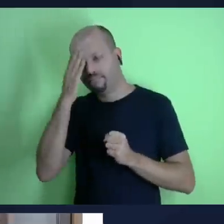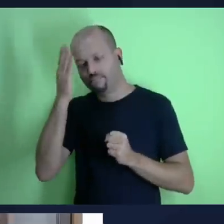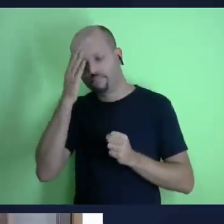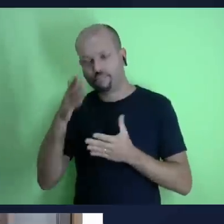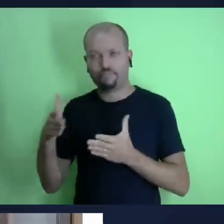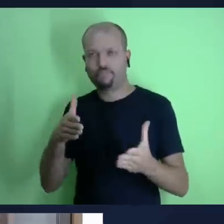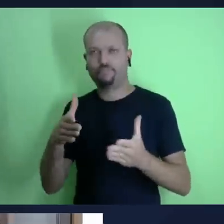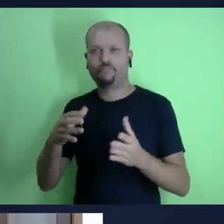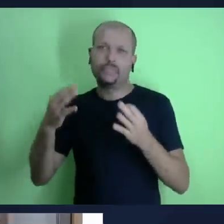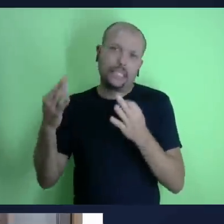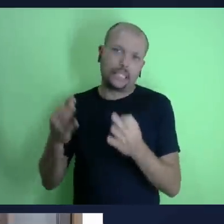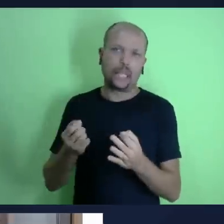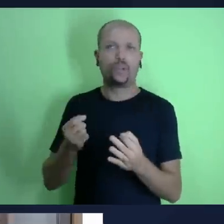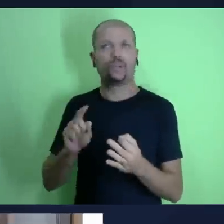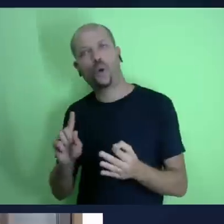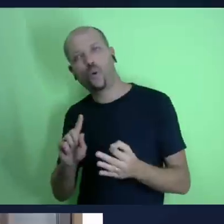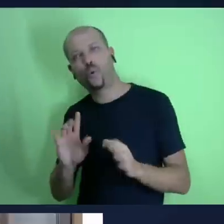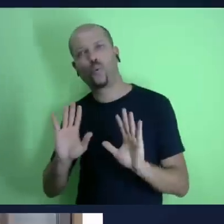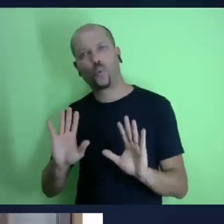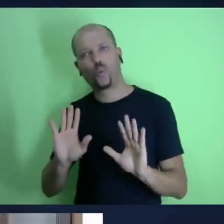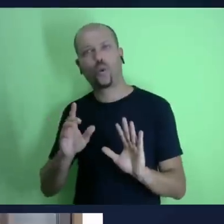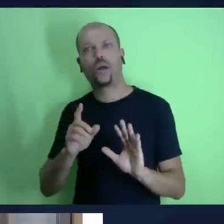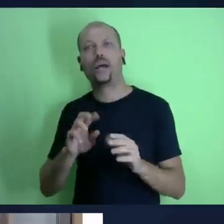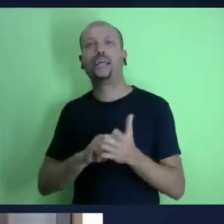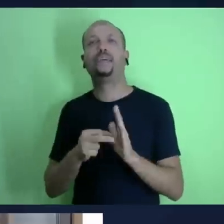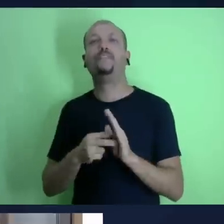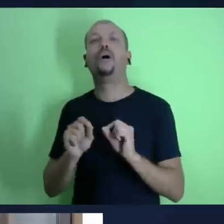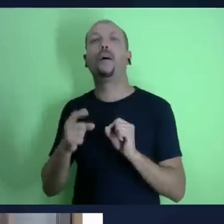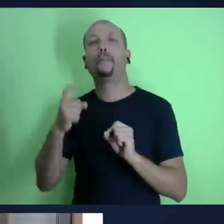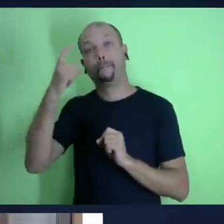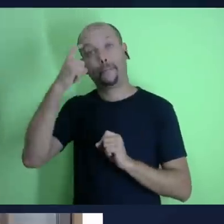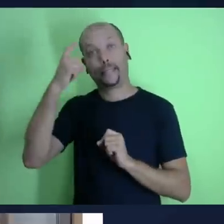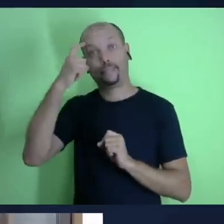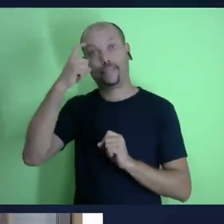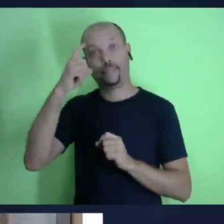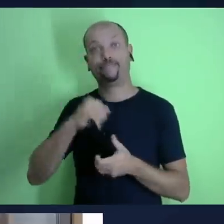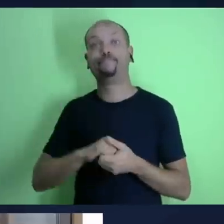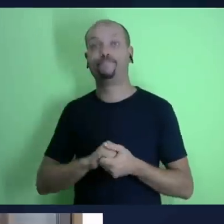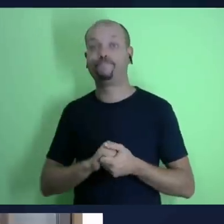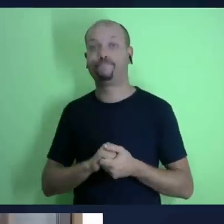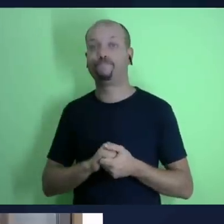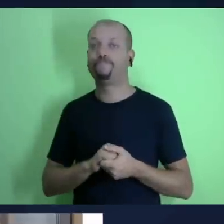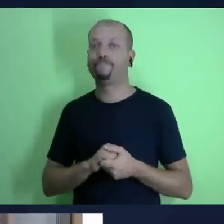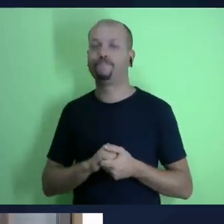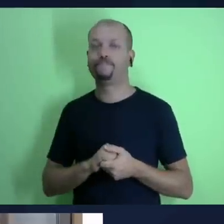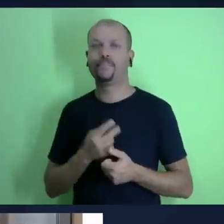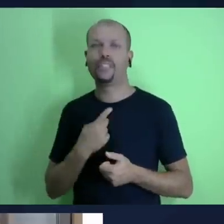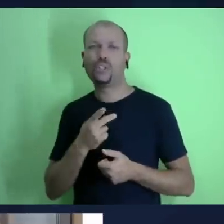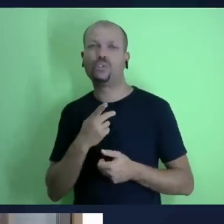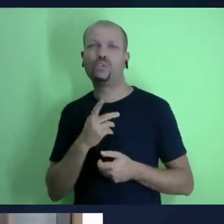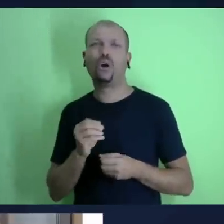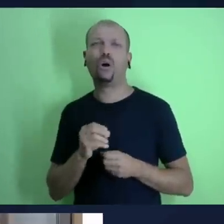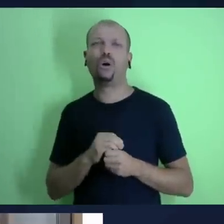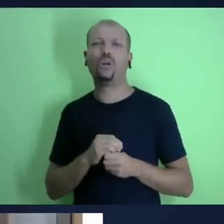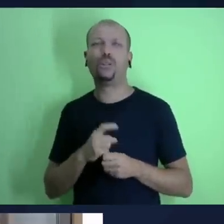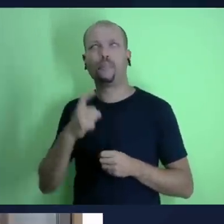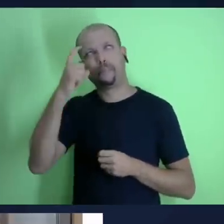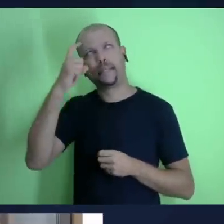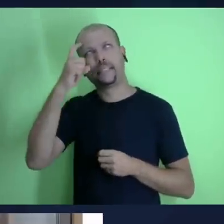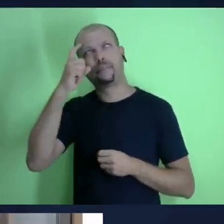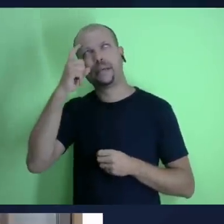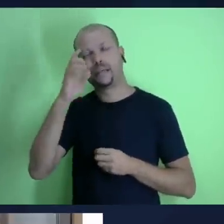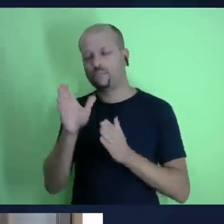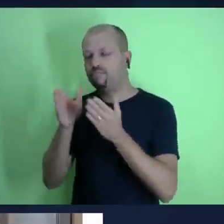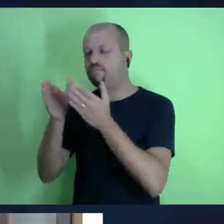para onde para quem e para que aonde nós colocamos as nossas melhores energias para onde vai a nossa